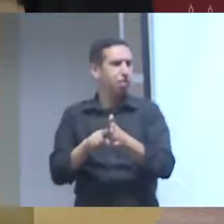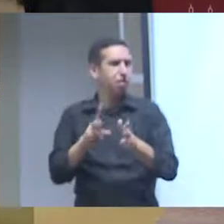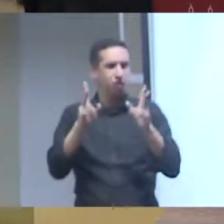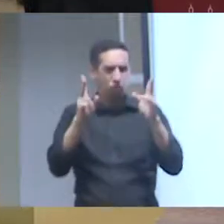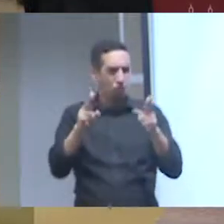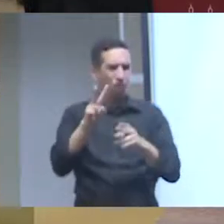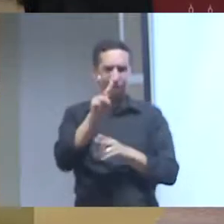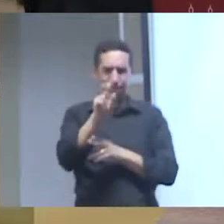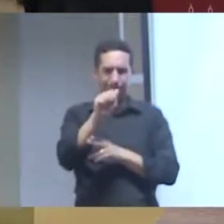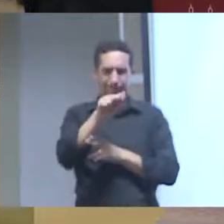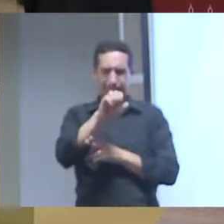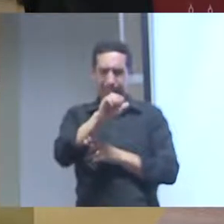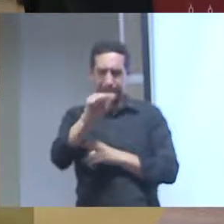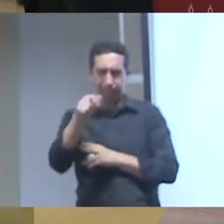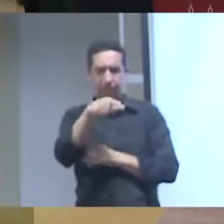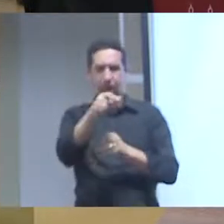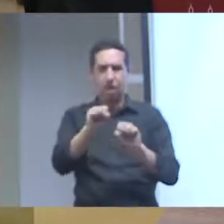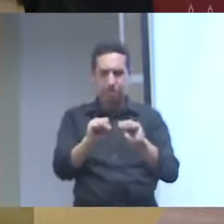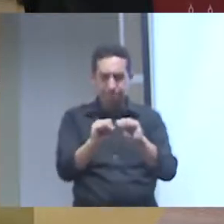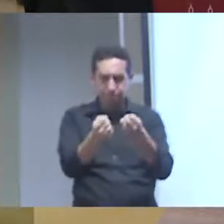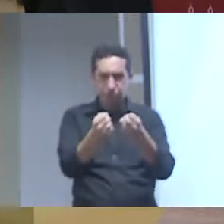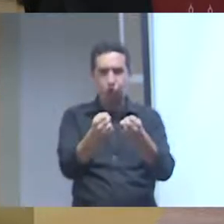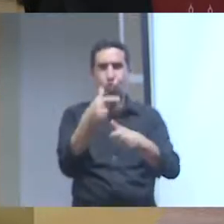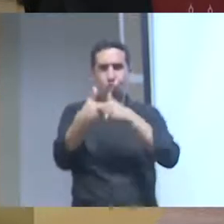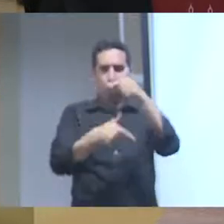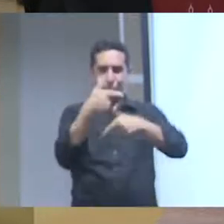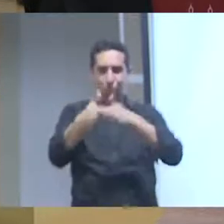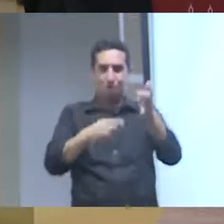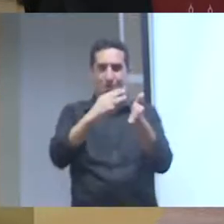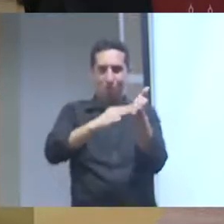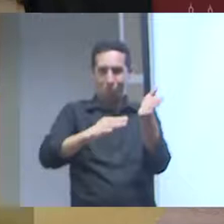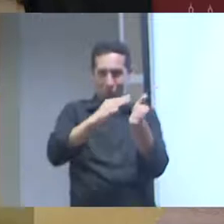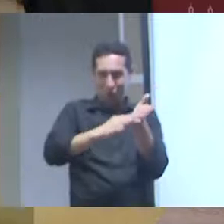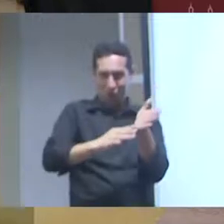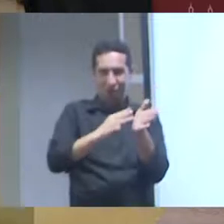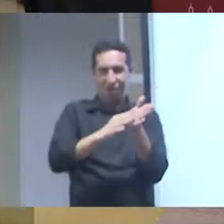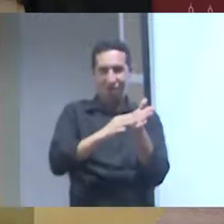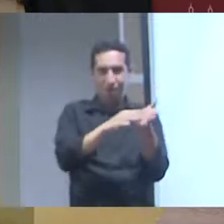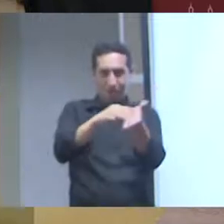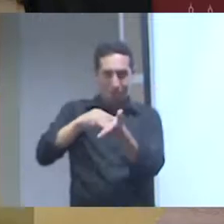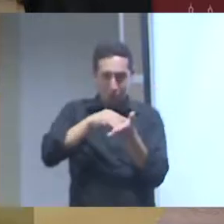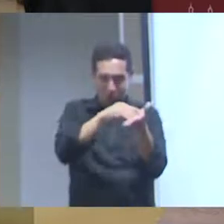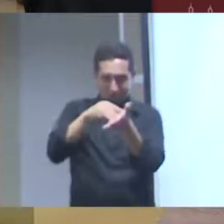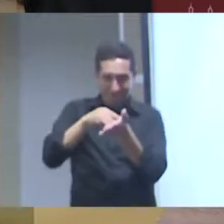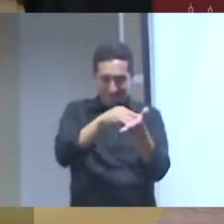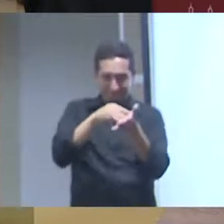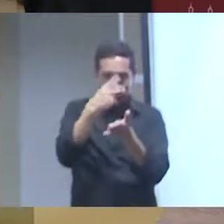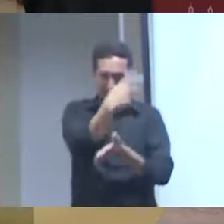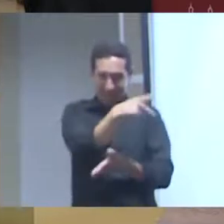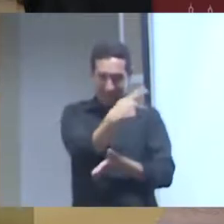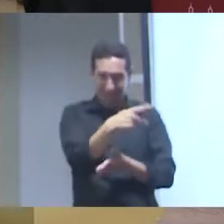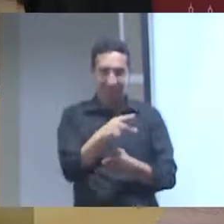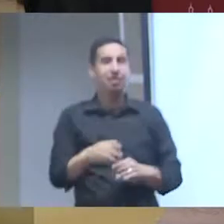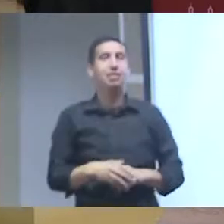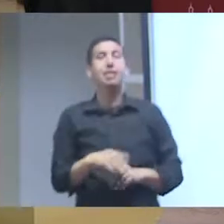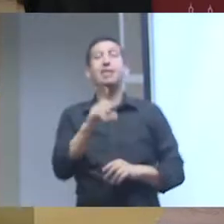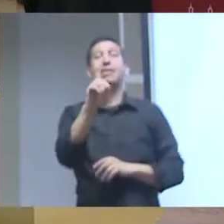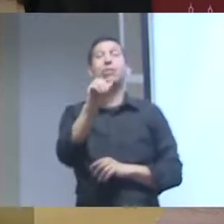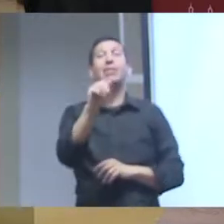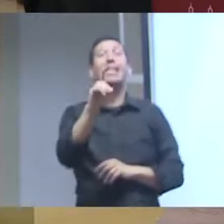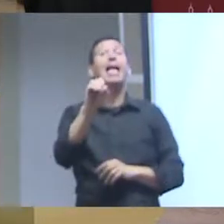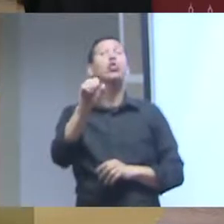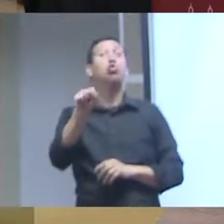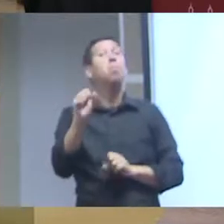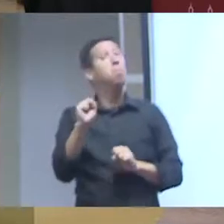essa discussão a Vanessa inclusive faz essa discussão na tese dela né que até mudou o nome virou dados para pesquisa enfim porque